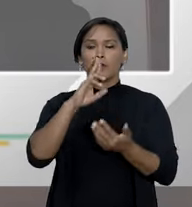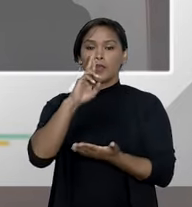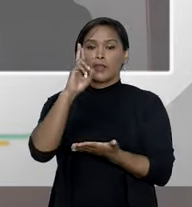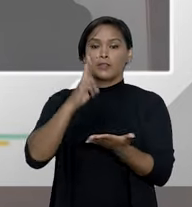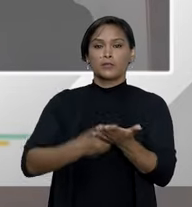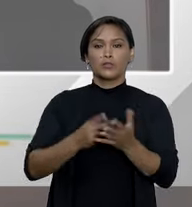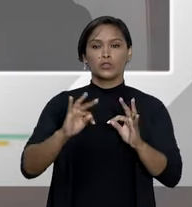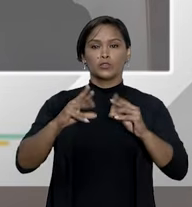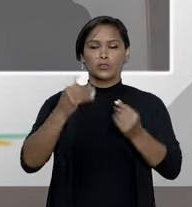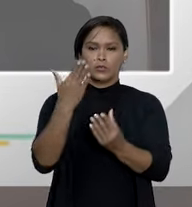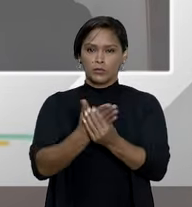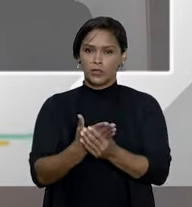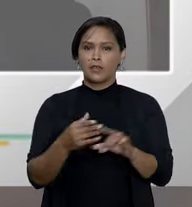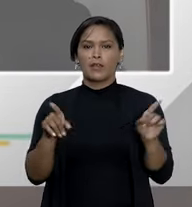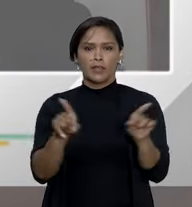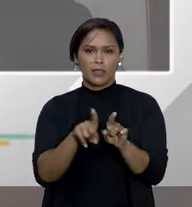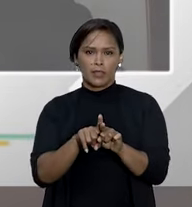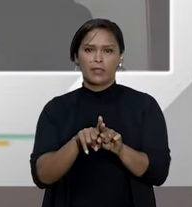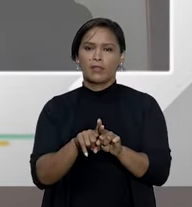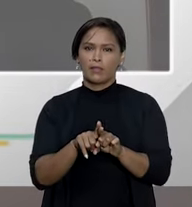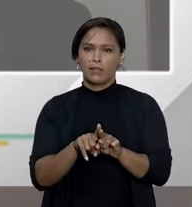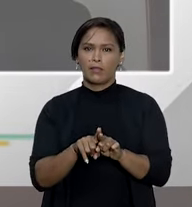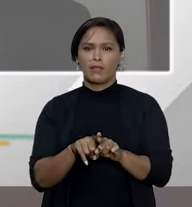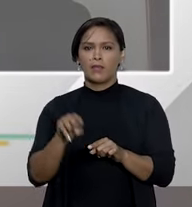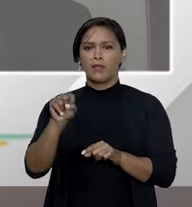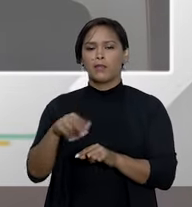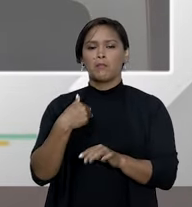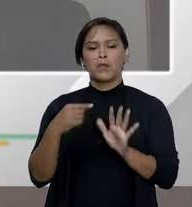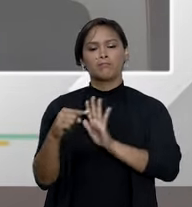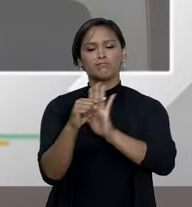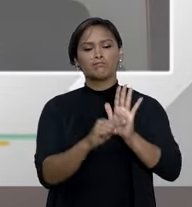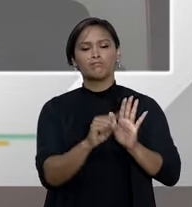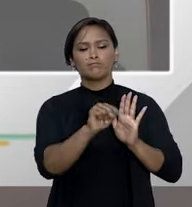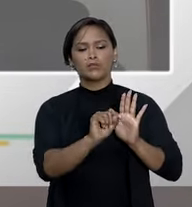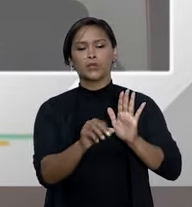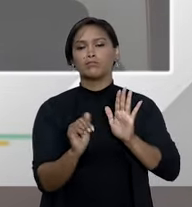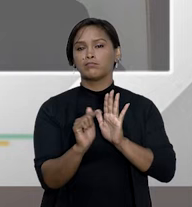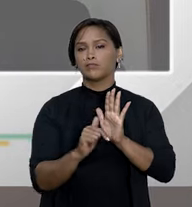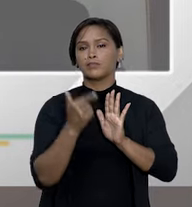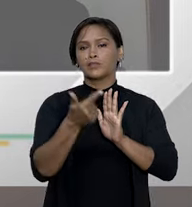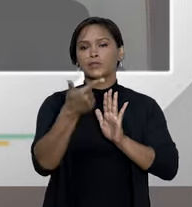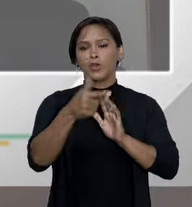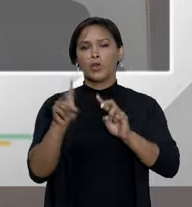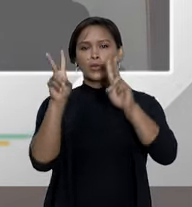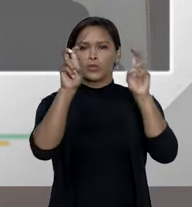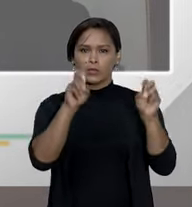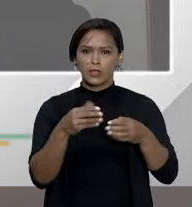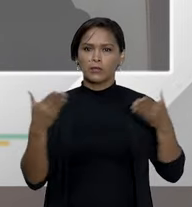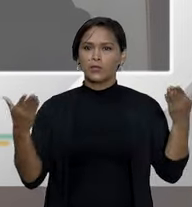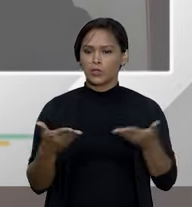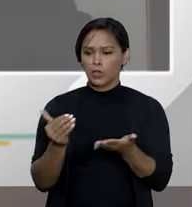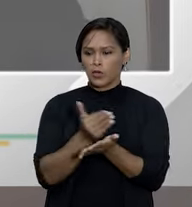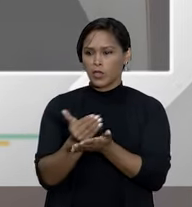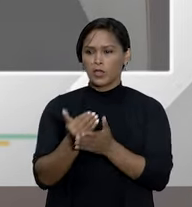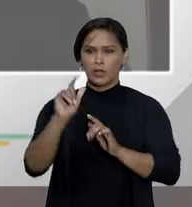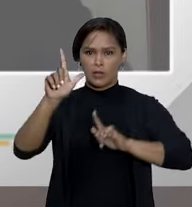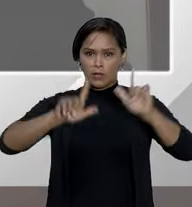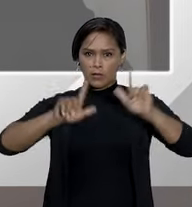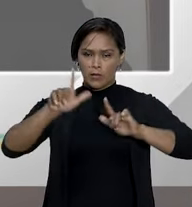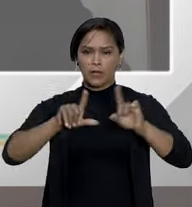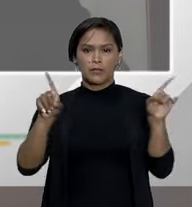dos processos. e também traz como consequência daquele assunto que nós debatemos no início do programa,